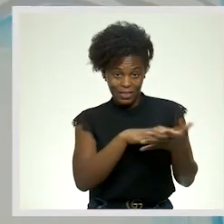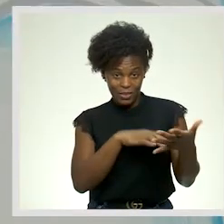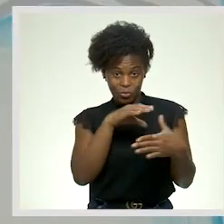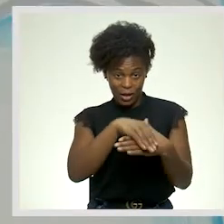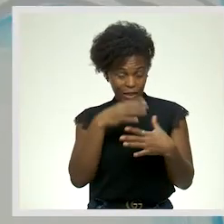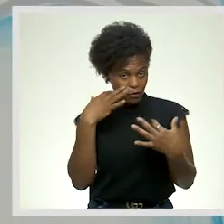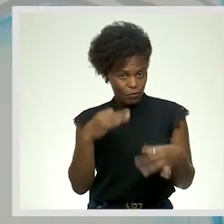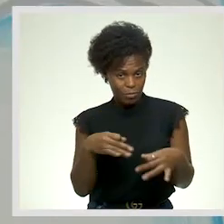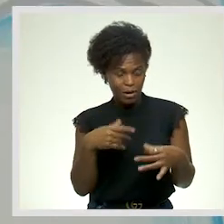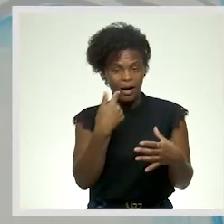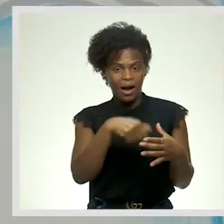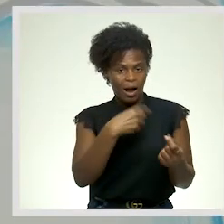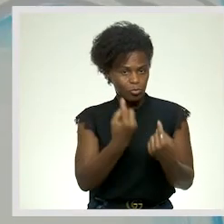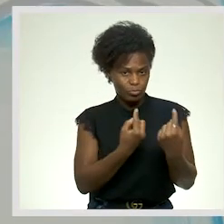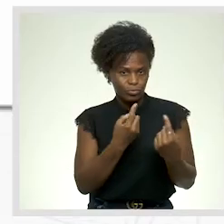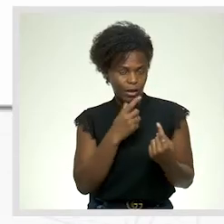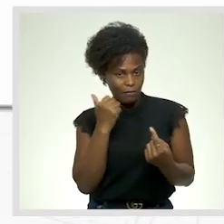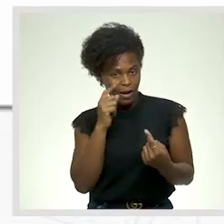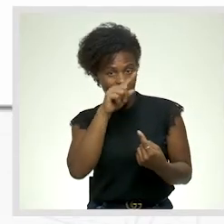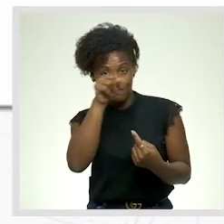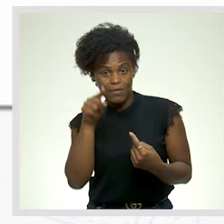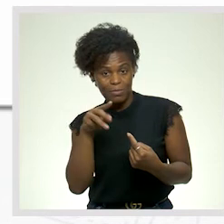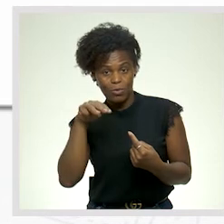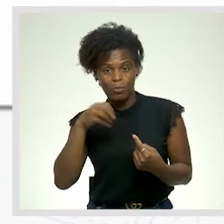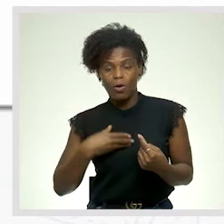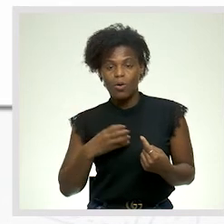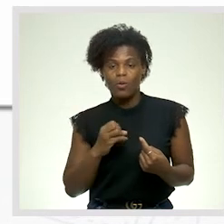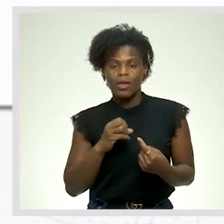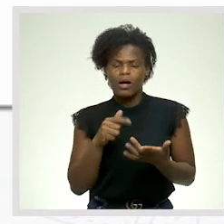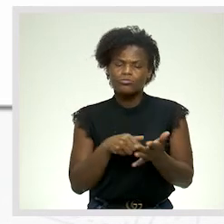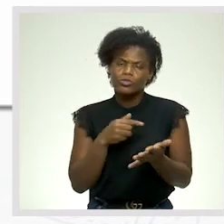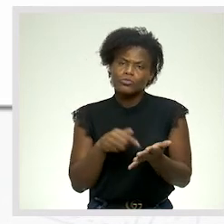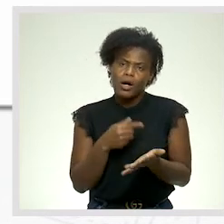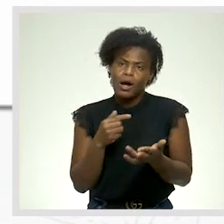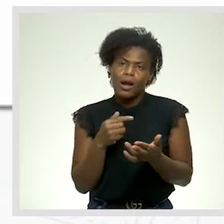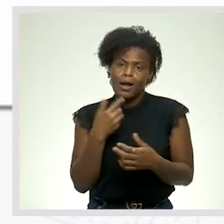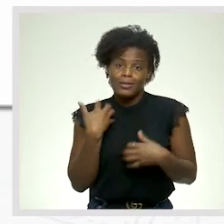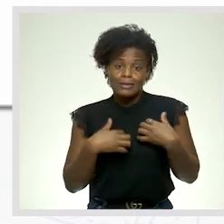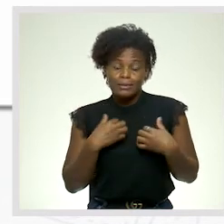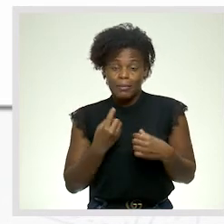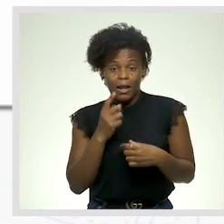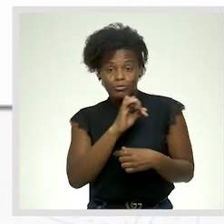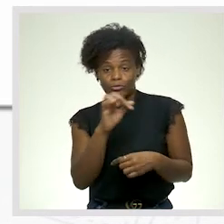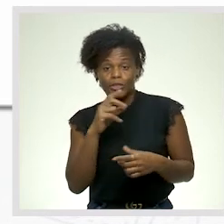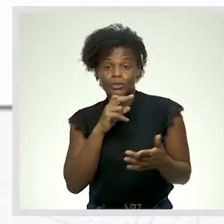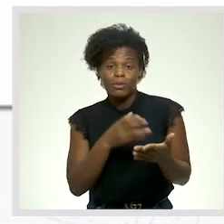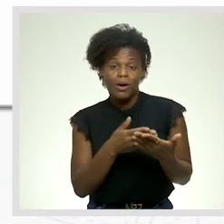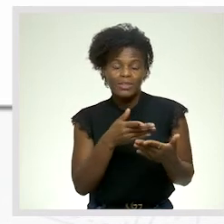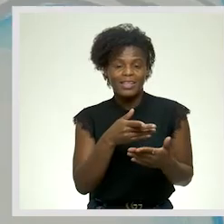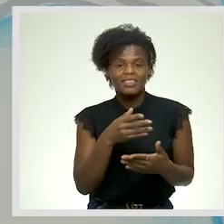Traz um deles Veja, quando diz Aguardando ansiosamente Pela tua resposta Este